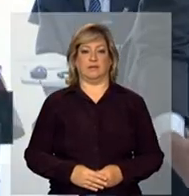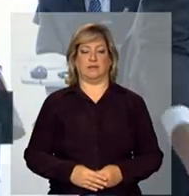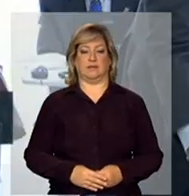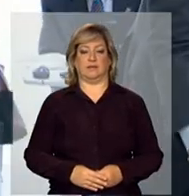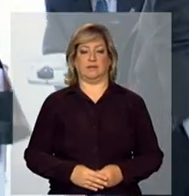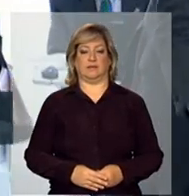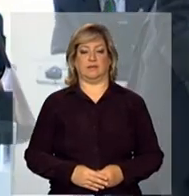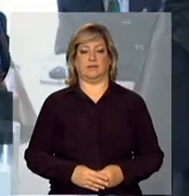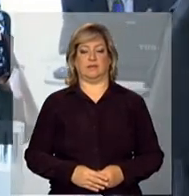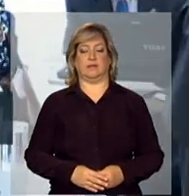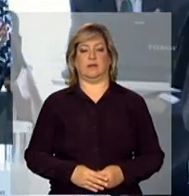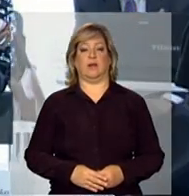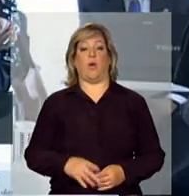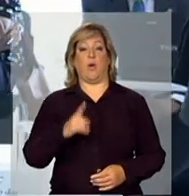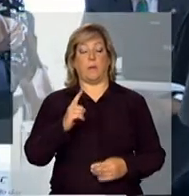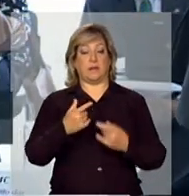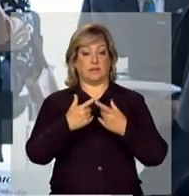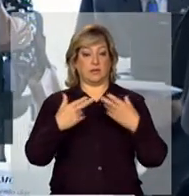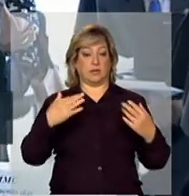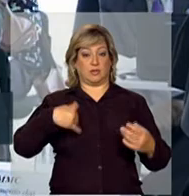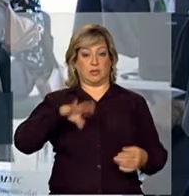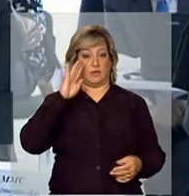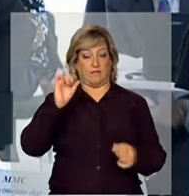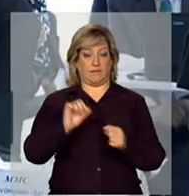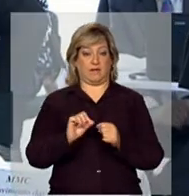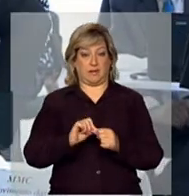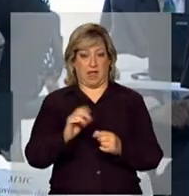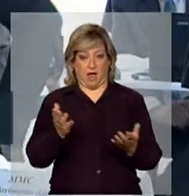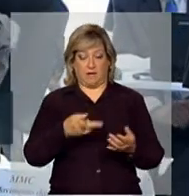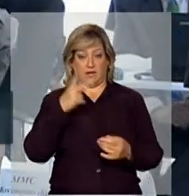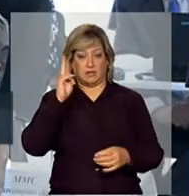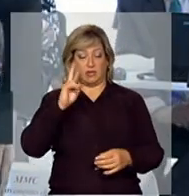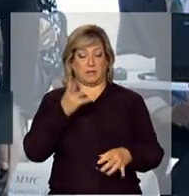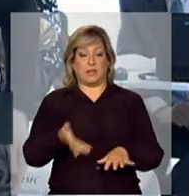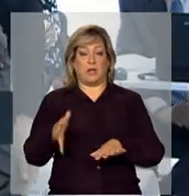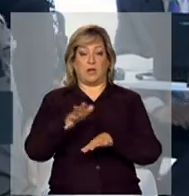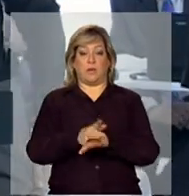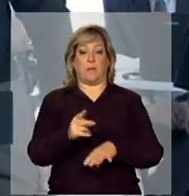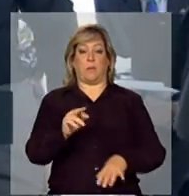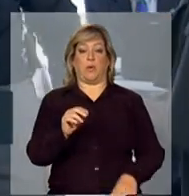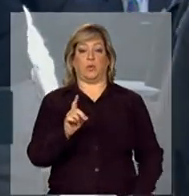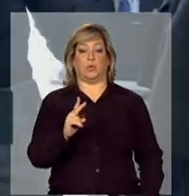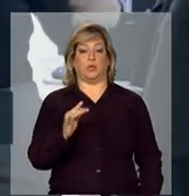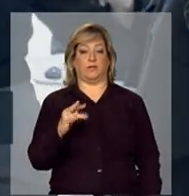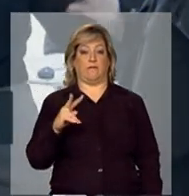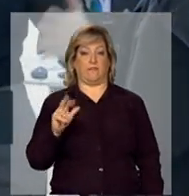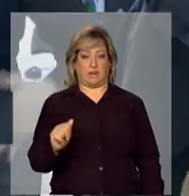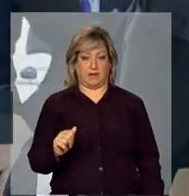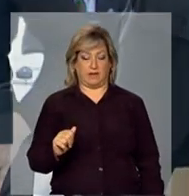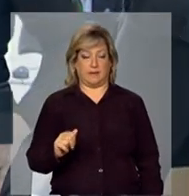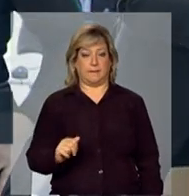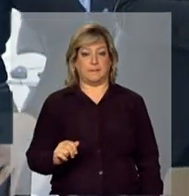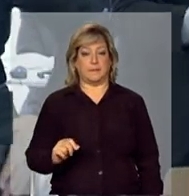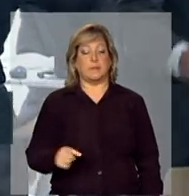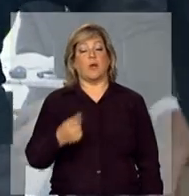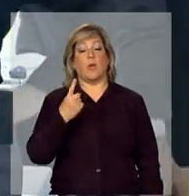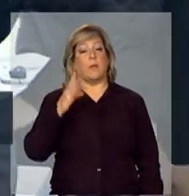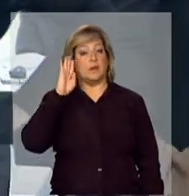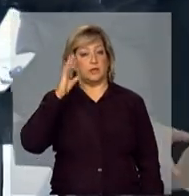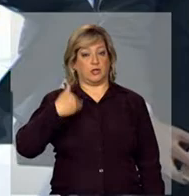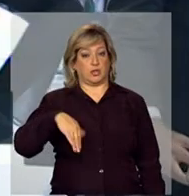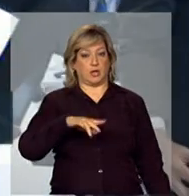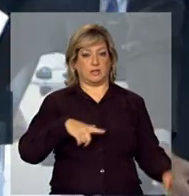pegar uma das coisas que nós estamos fazendo, agora falar um pouco de inclusão produtiva e depois voltar a falar de serviços. Uma das nossas ações